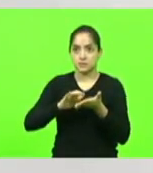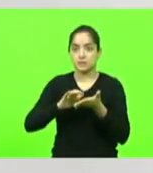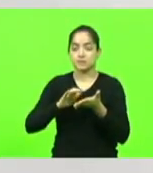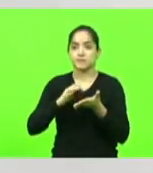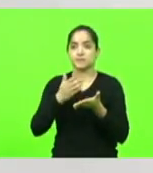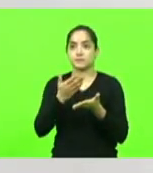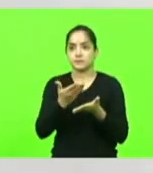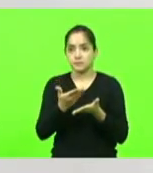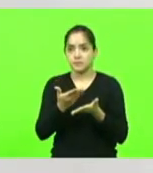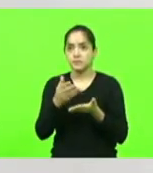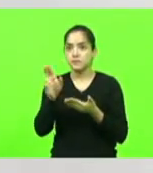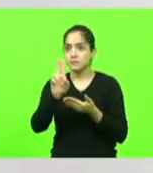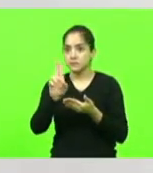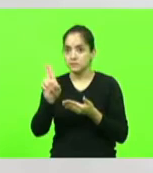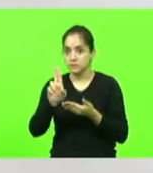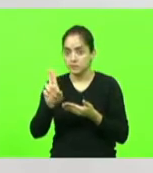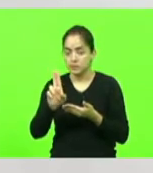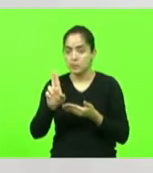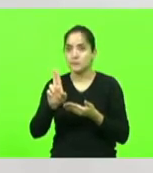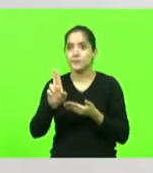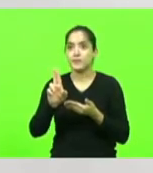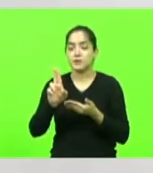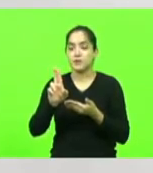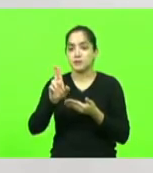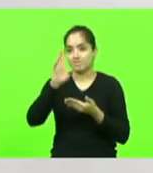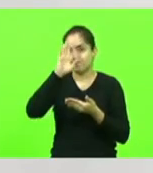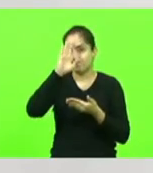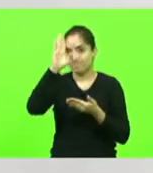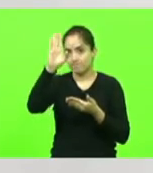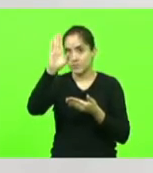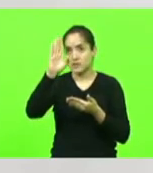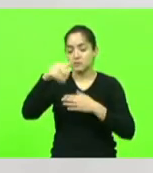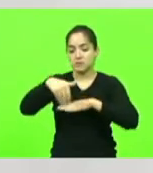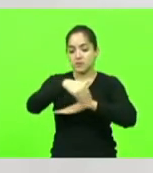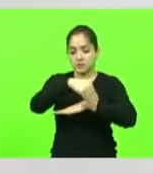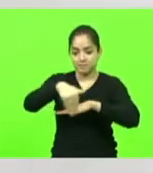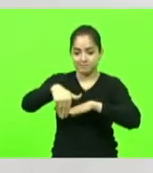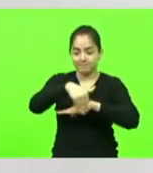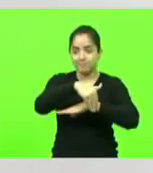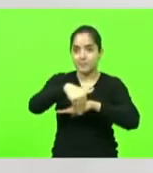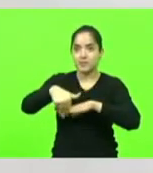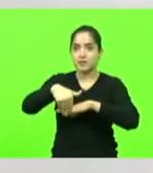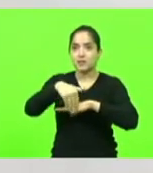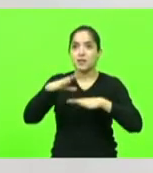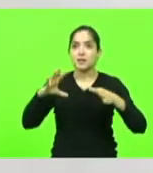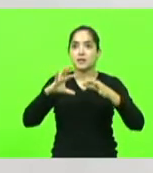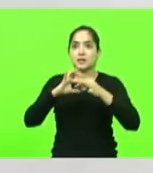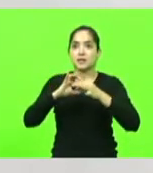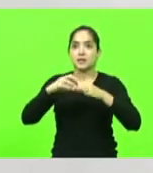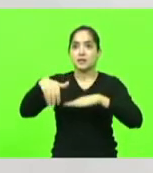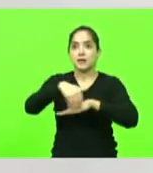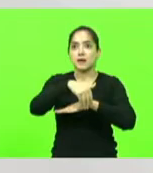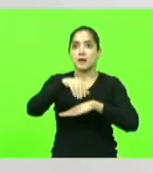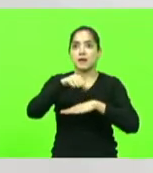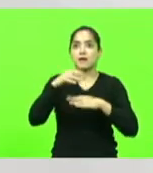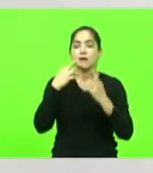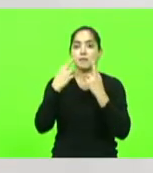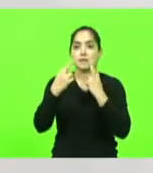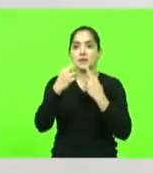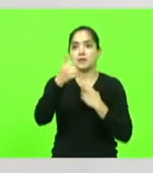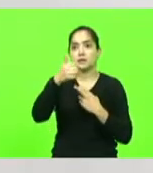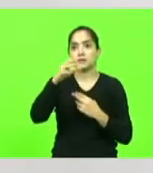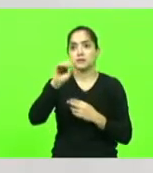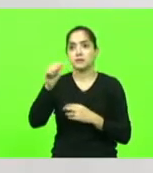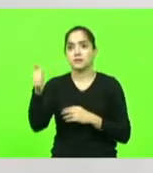o nome de uma das principais avenidas que ligam a BR-101, a